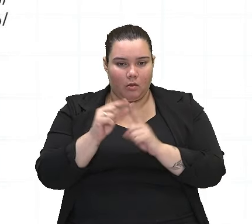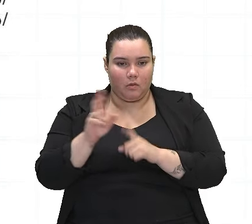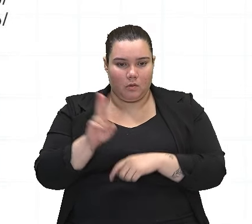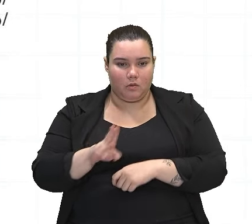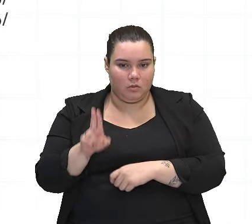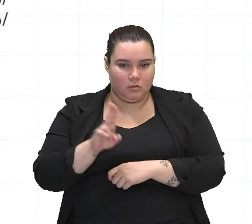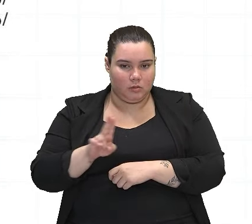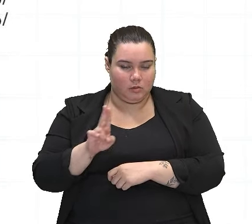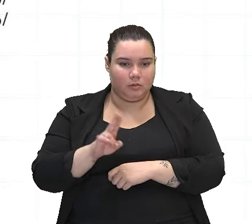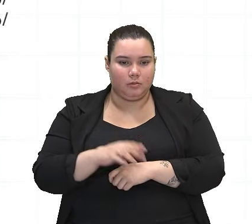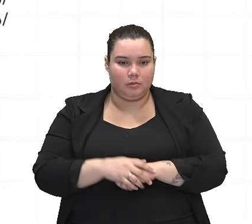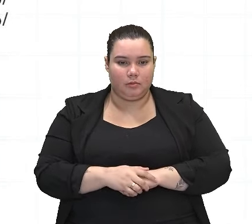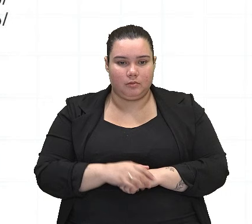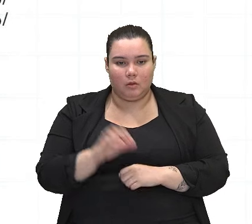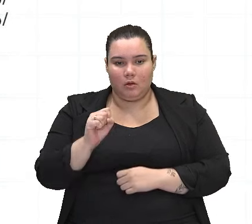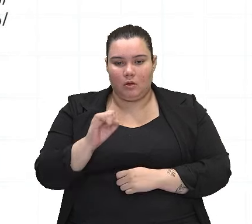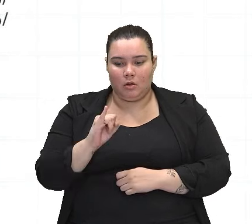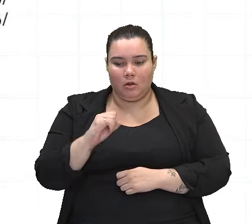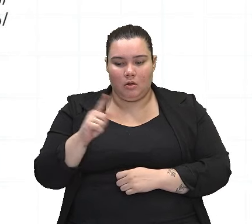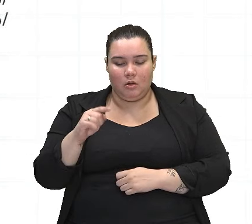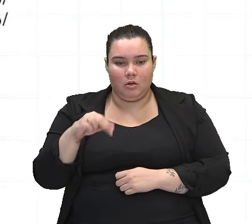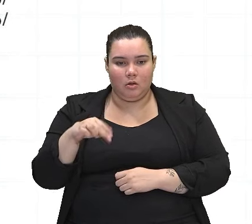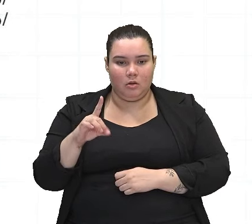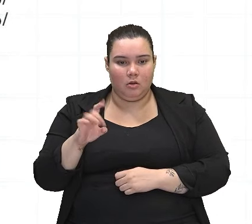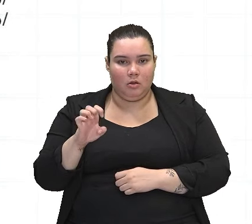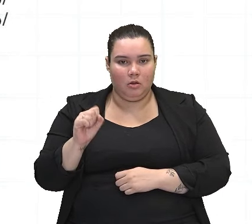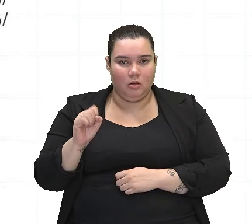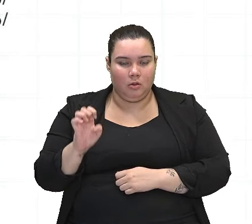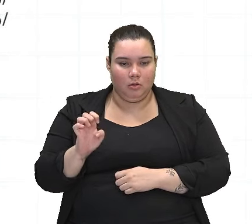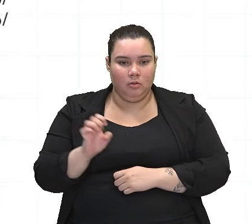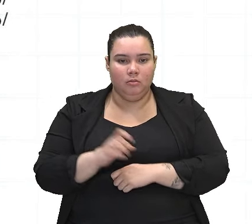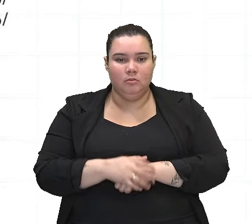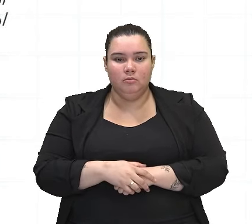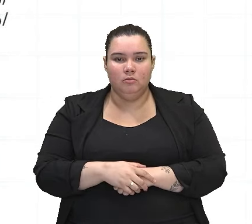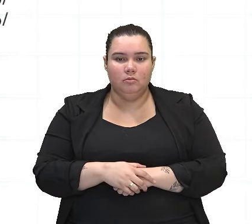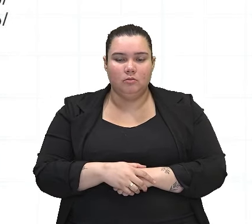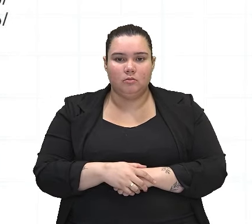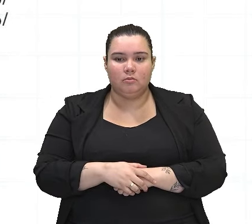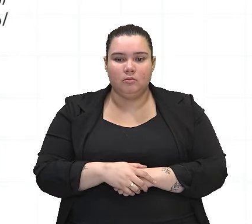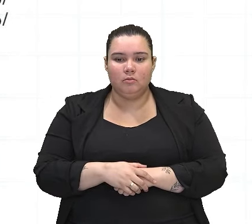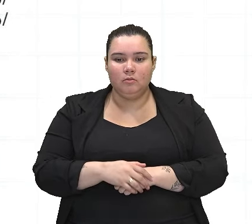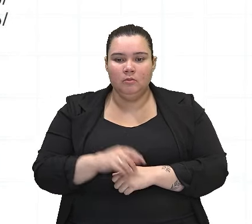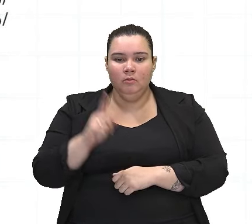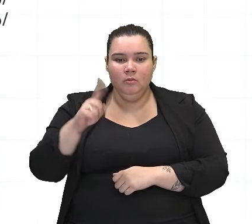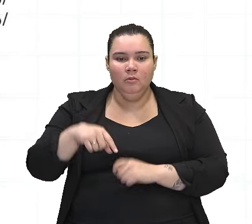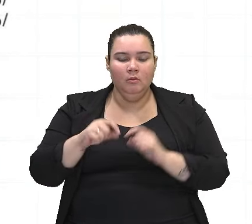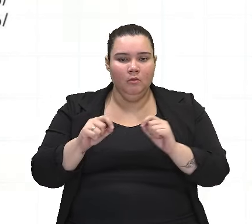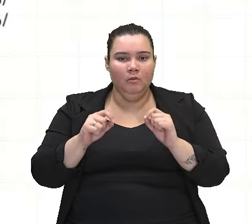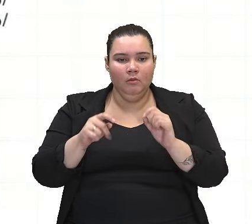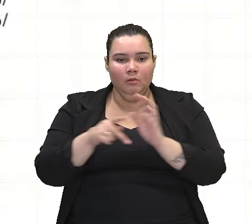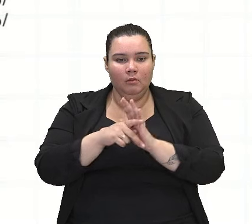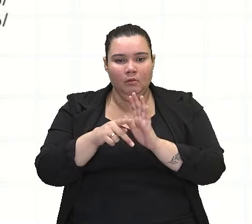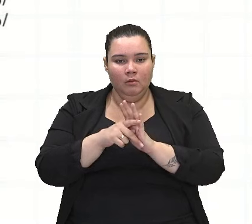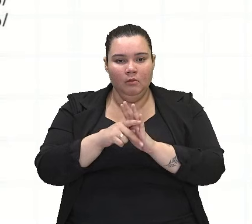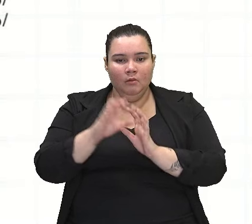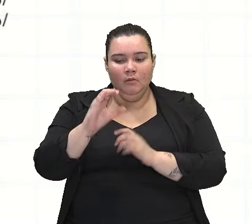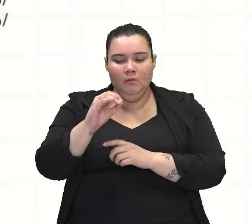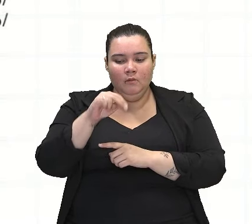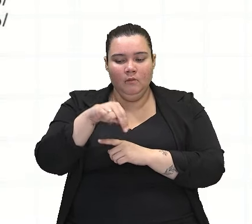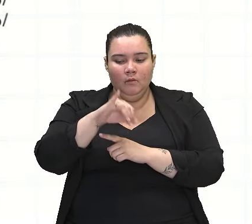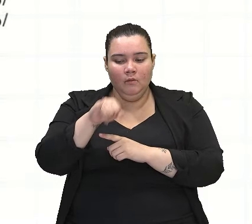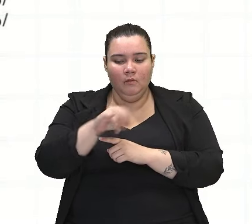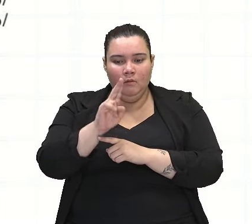coordenadas. Síndese, certo? Então, percebam, gente, síndeto vem exatamente de conjunção,